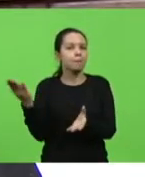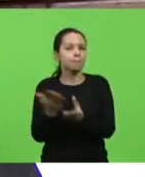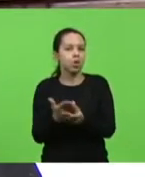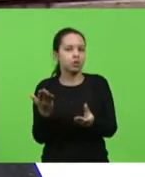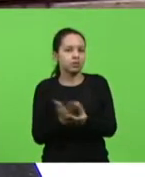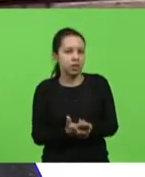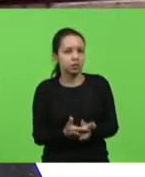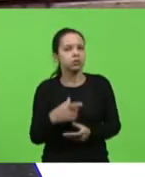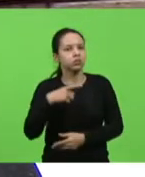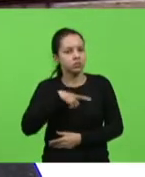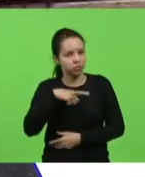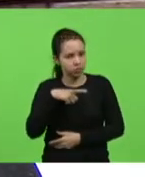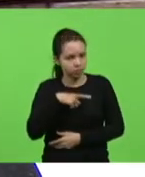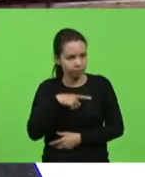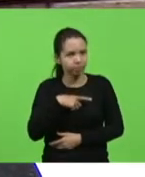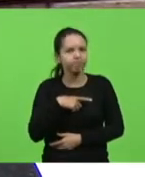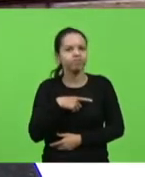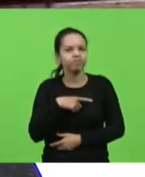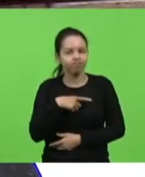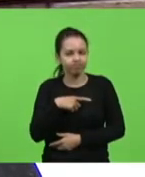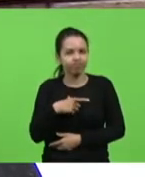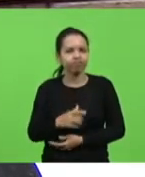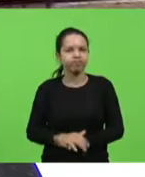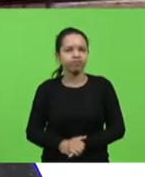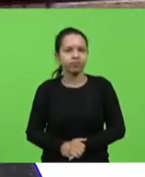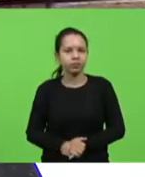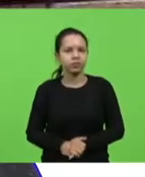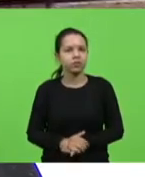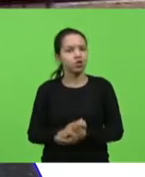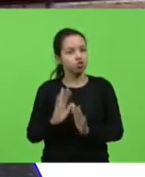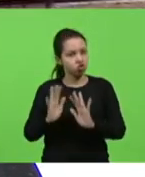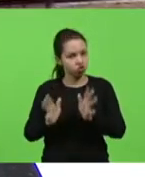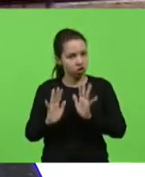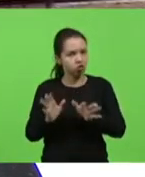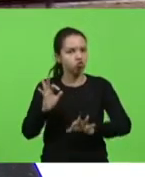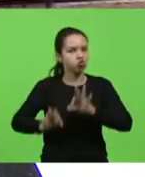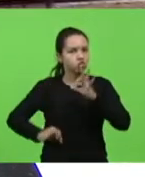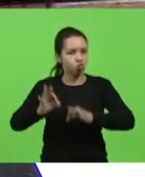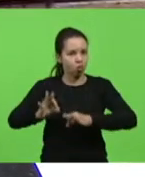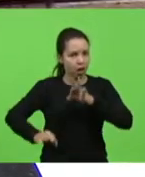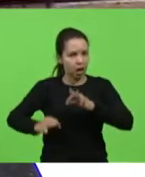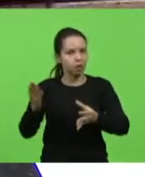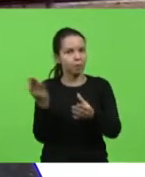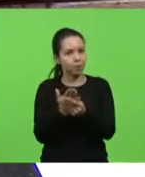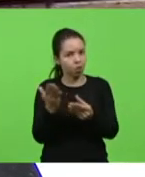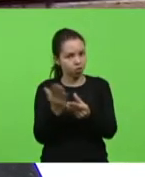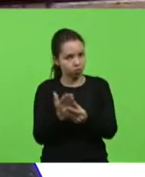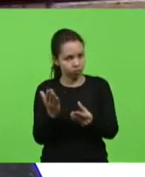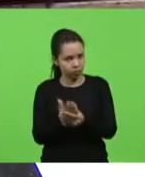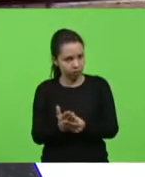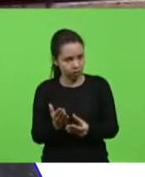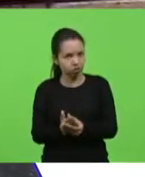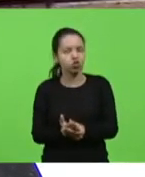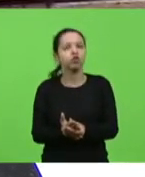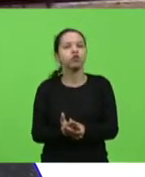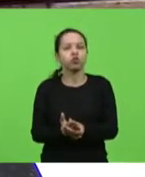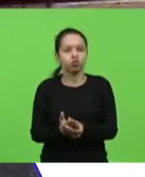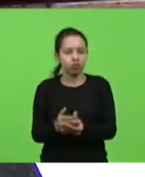administrativos disciplinares, já foram também julgados por esses processos administrativos disciplinares,